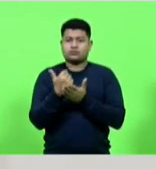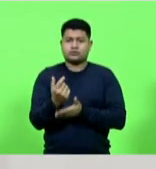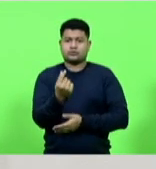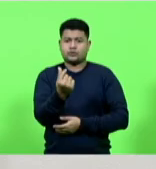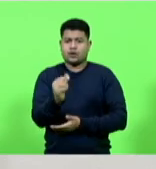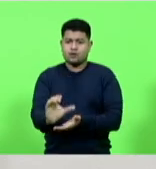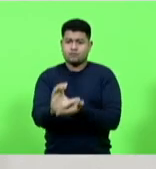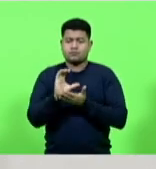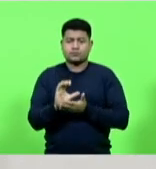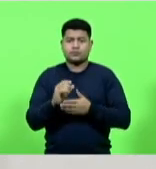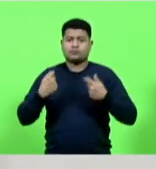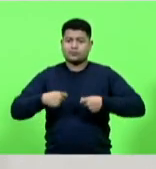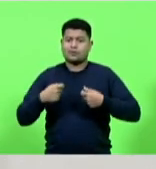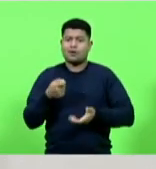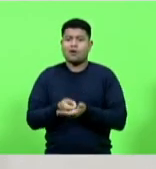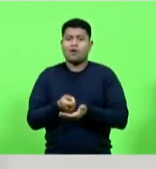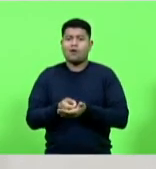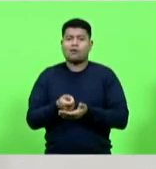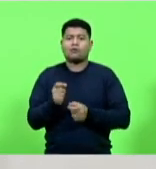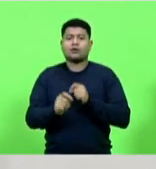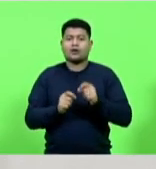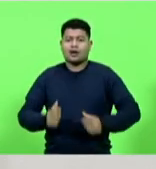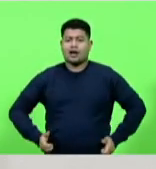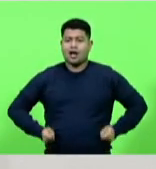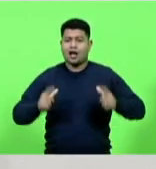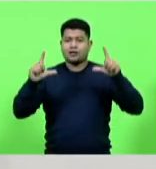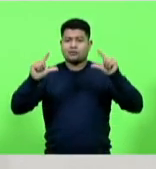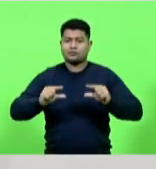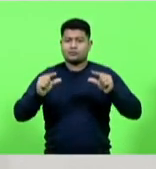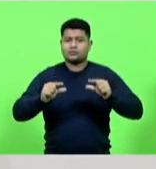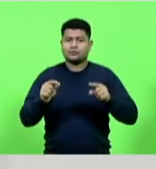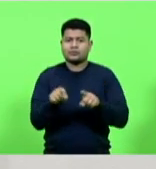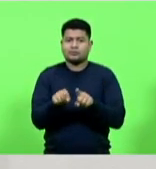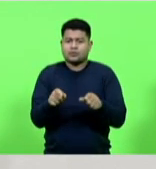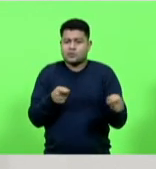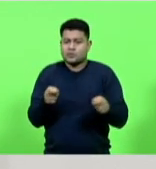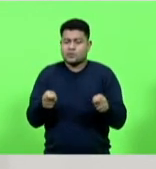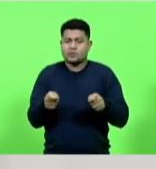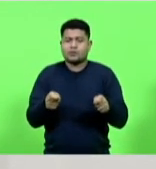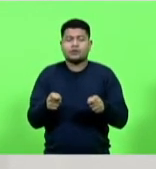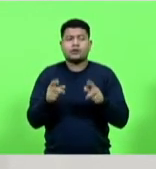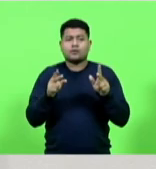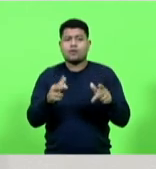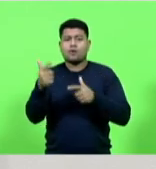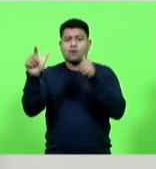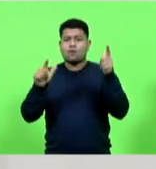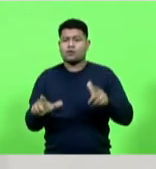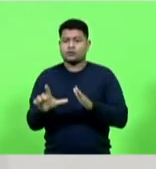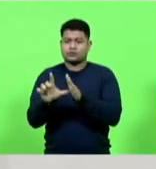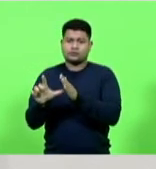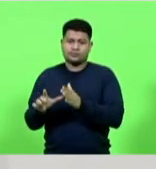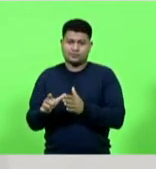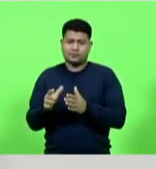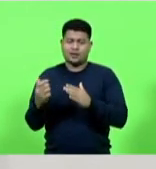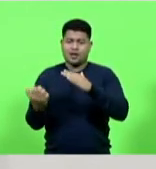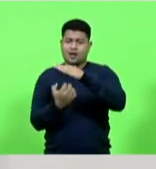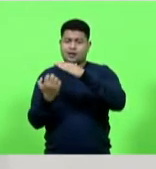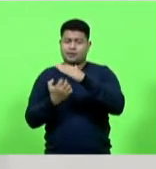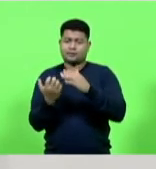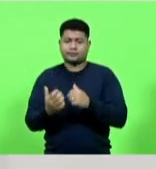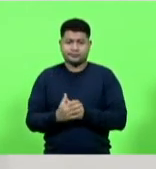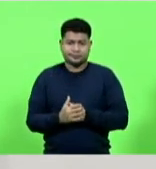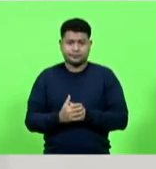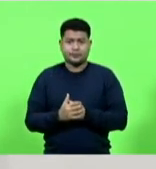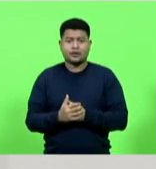custos e aumentar a eficiência assim como os demais setores empresariais de Santa Catarina além das